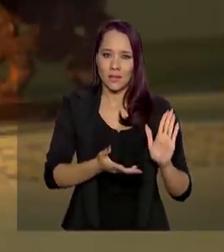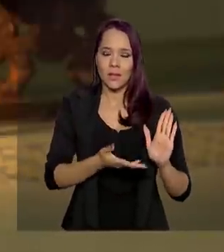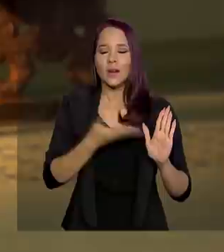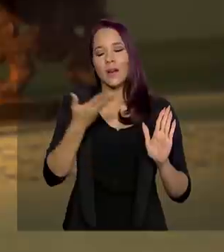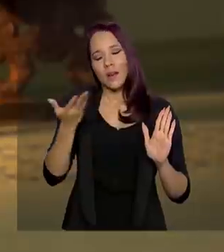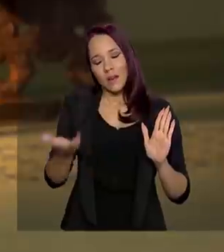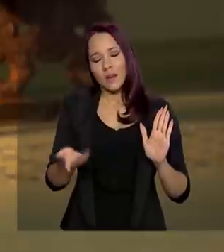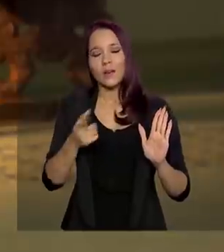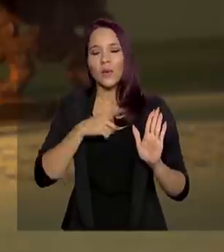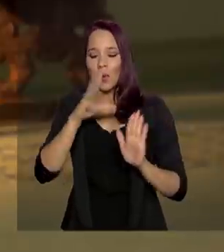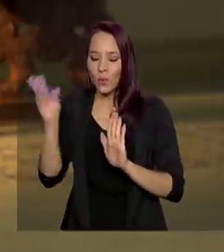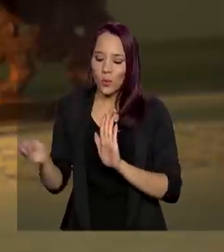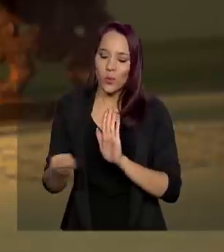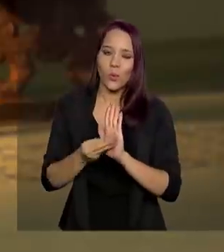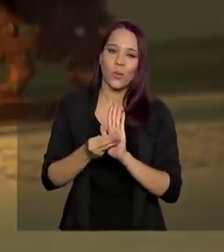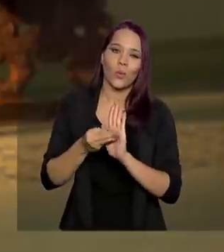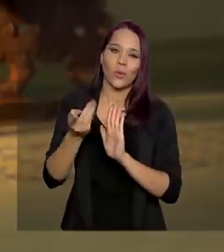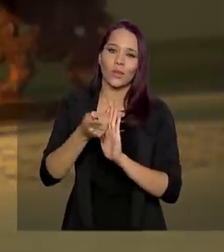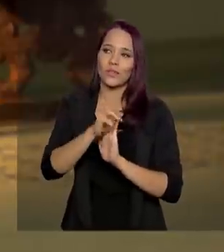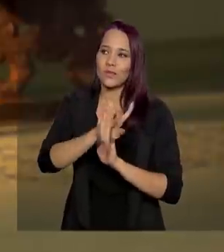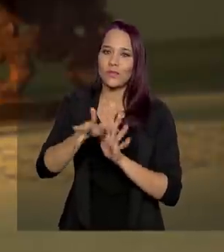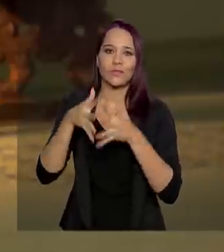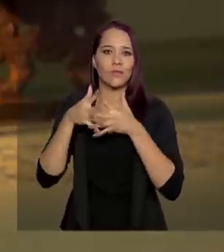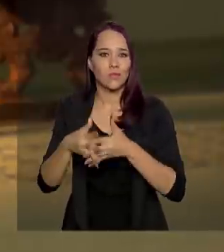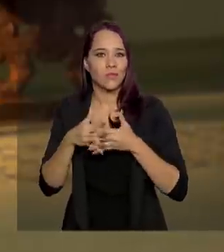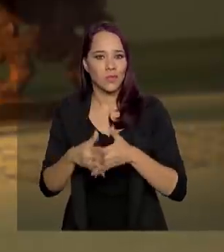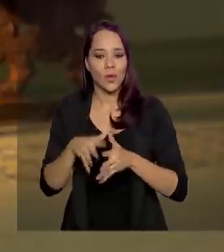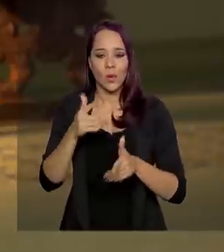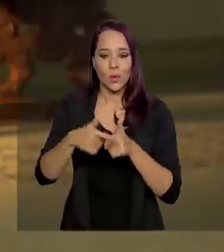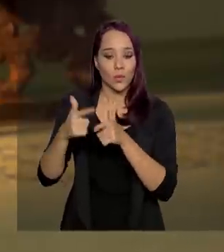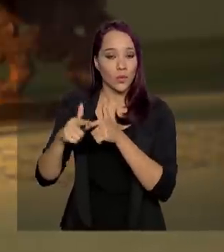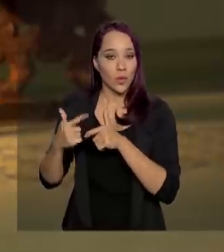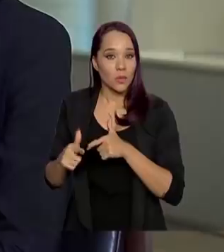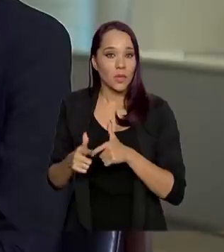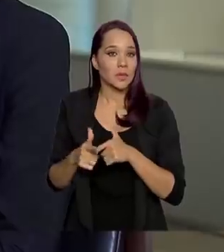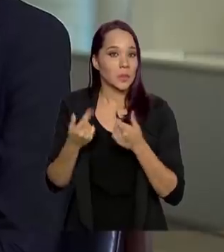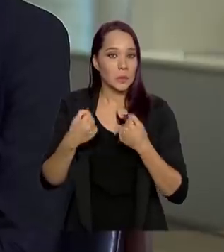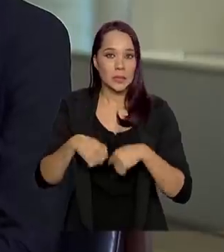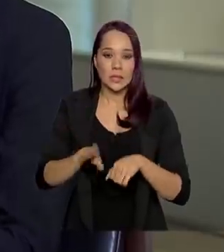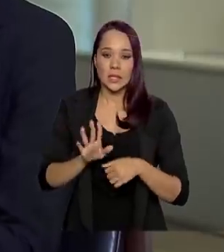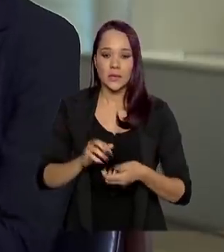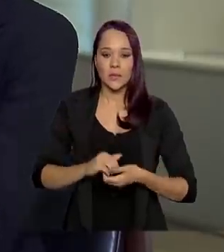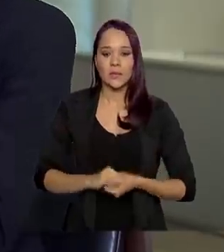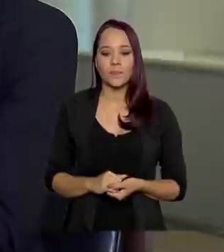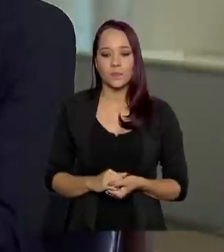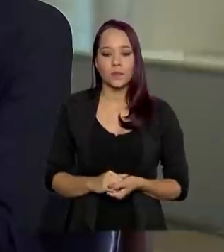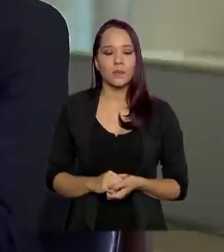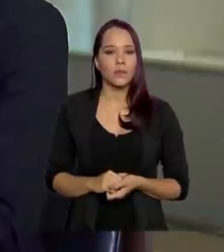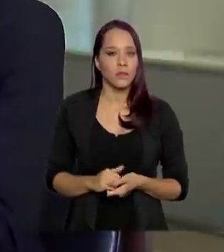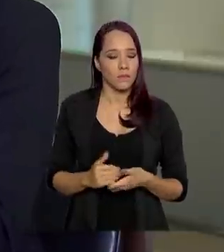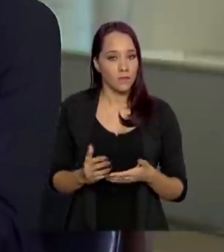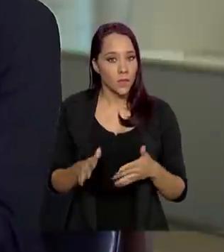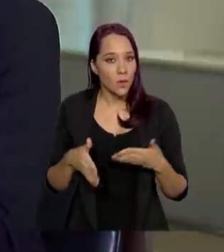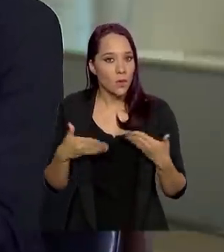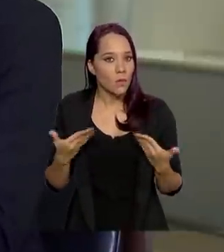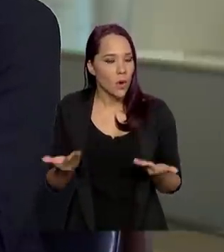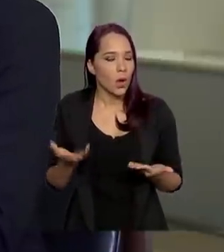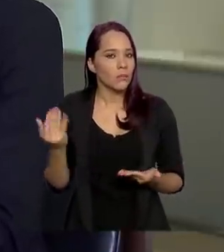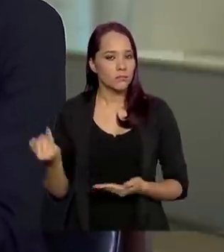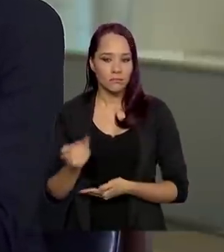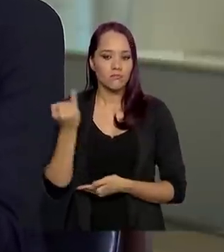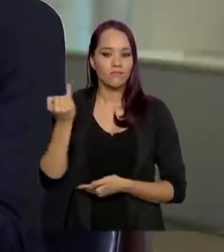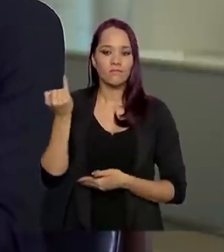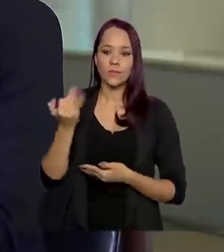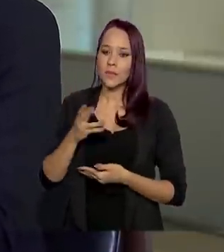realmente traz para a pauta uma série de confusões, uma série de problemas indevidos. Quais são, então, qual é a importância, então,